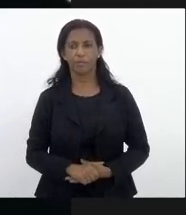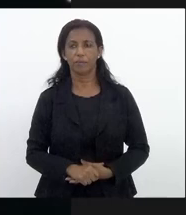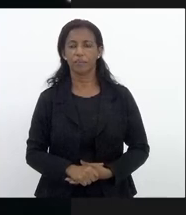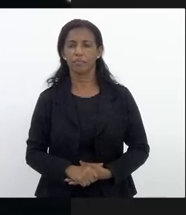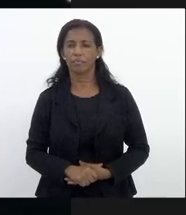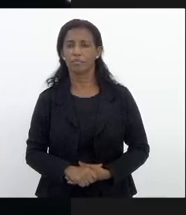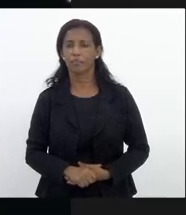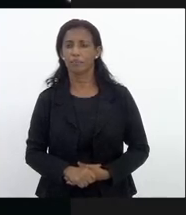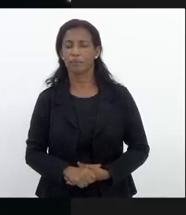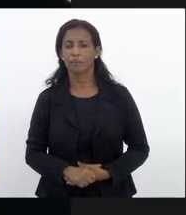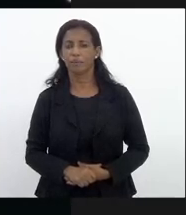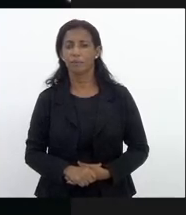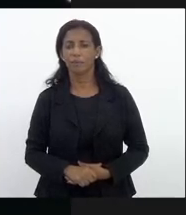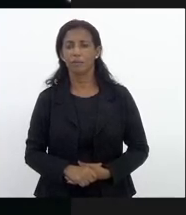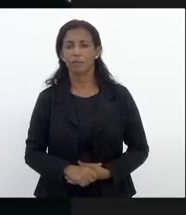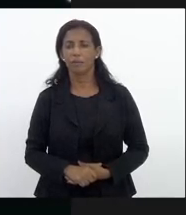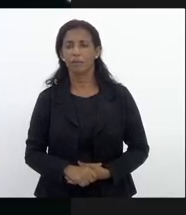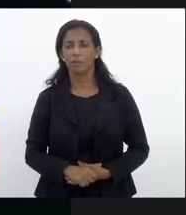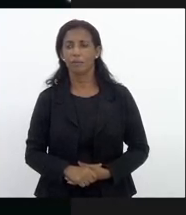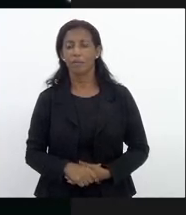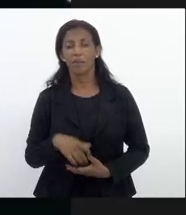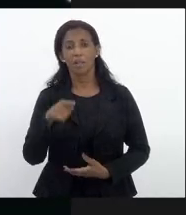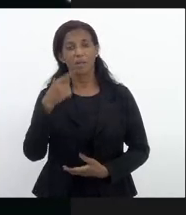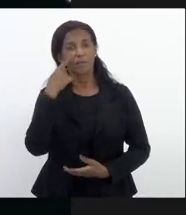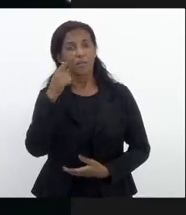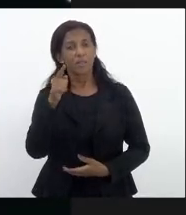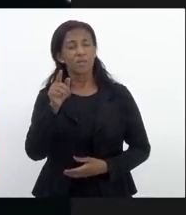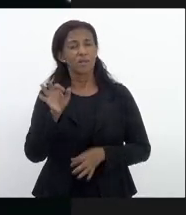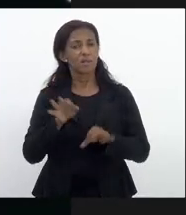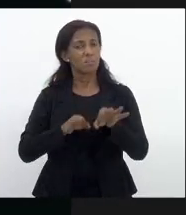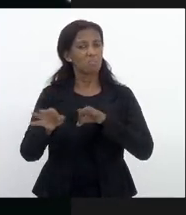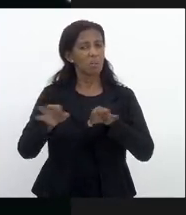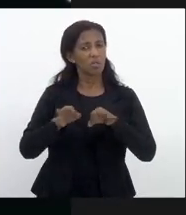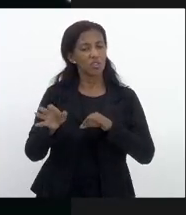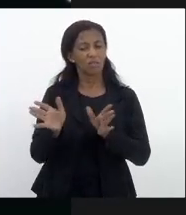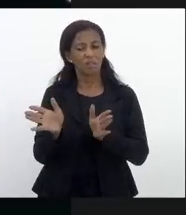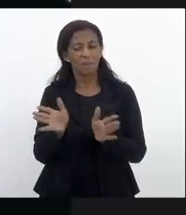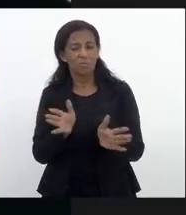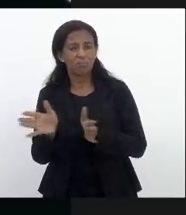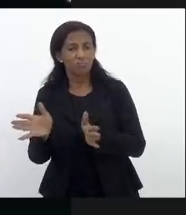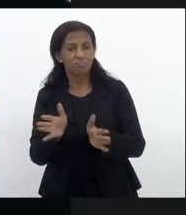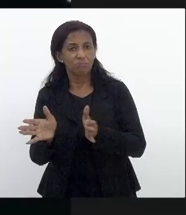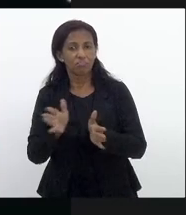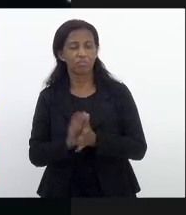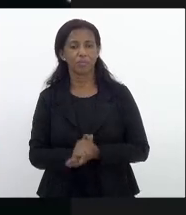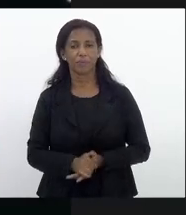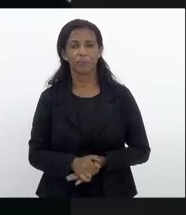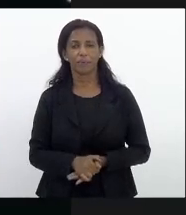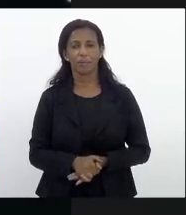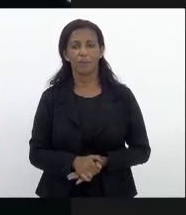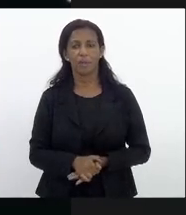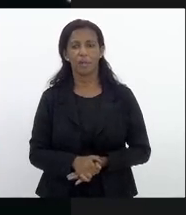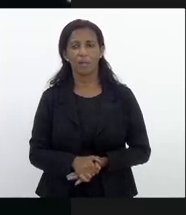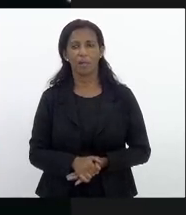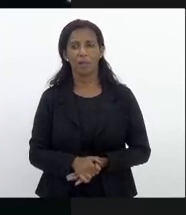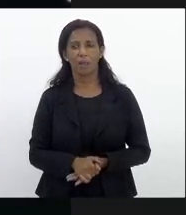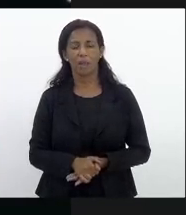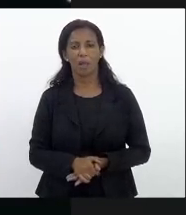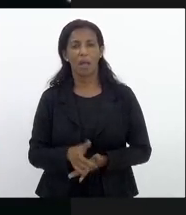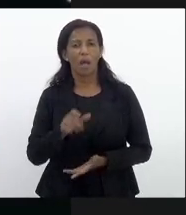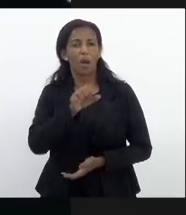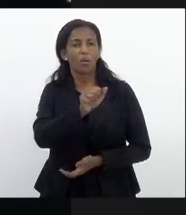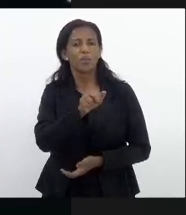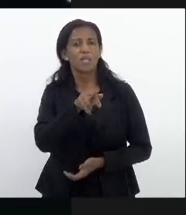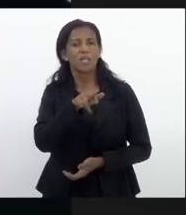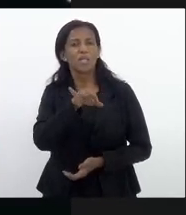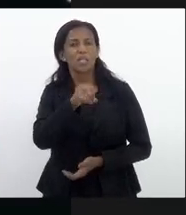que considero esse projeto ser mais uma alternativa ao passaporte sanitário de imunidade